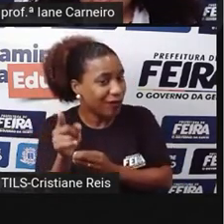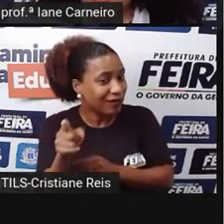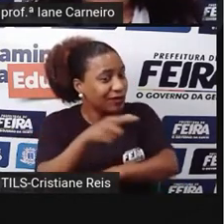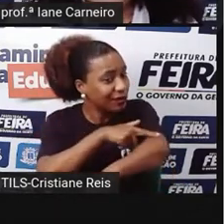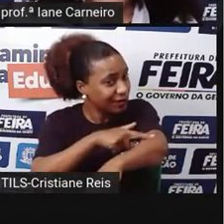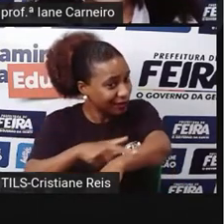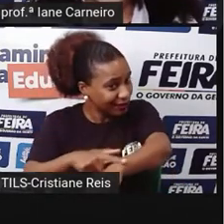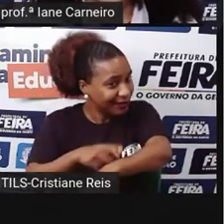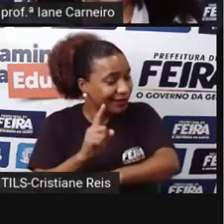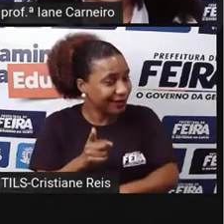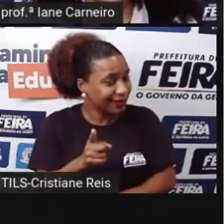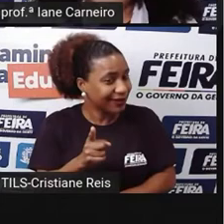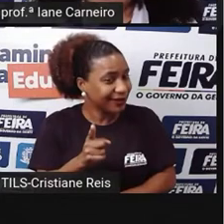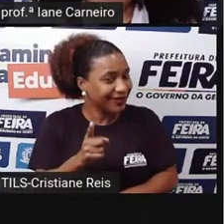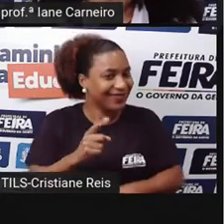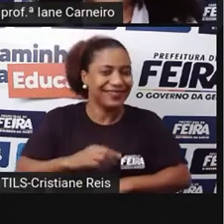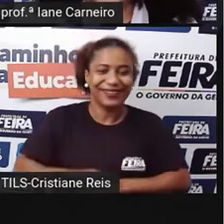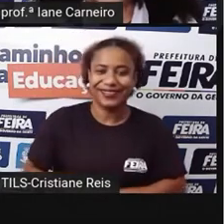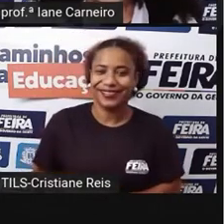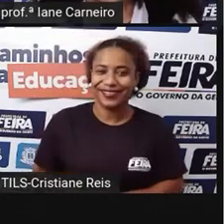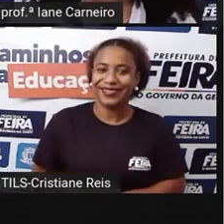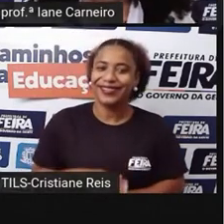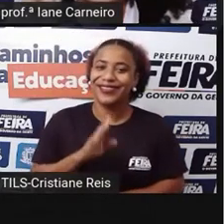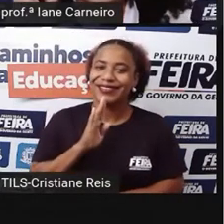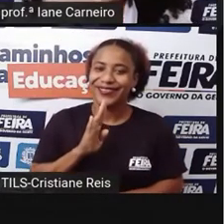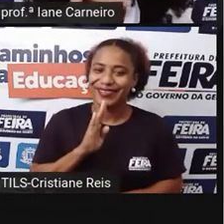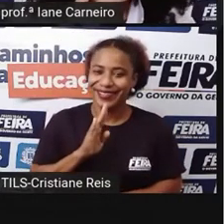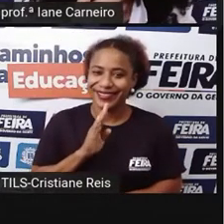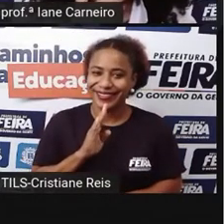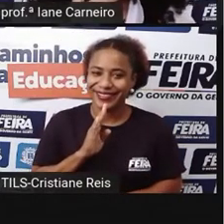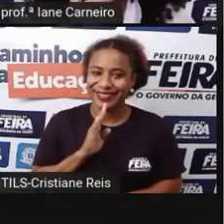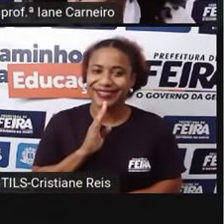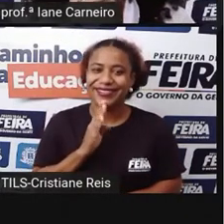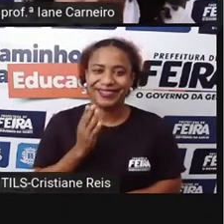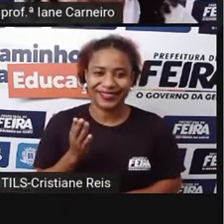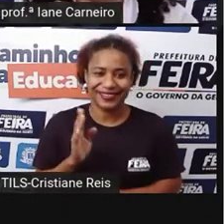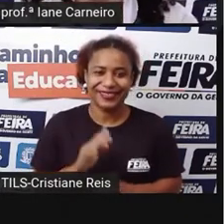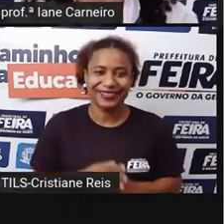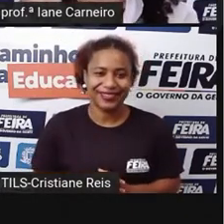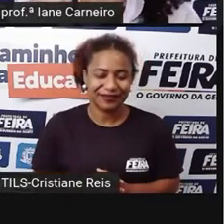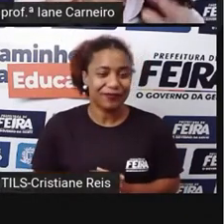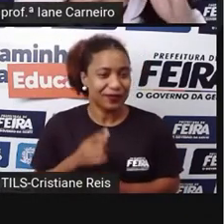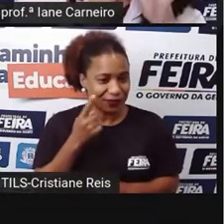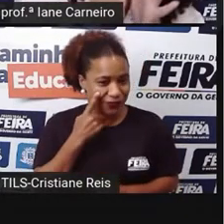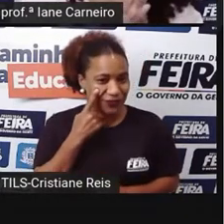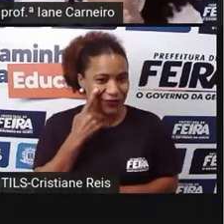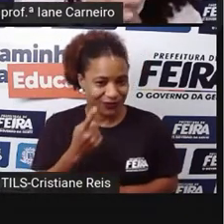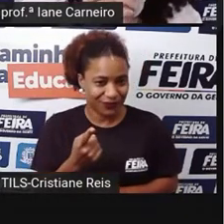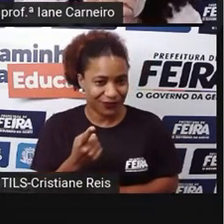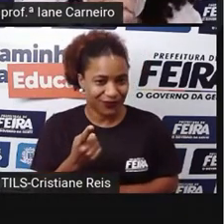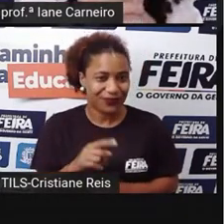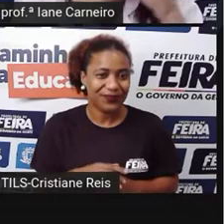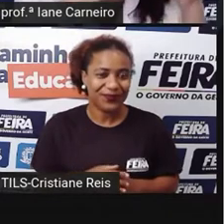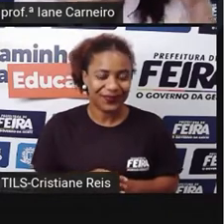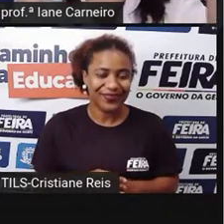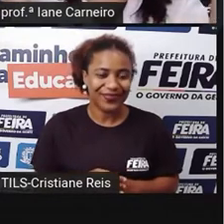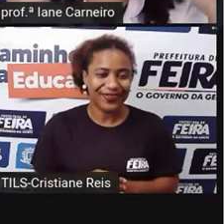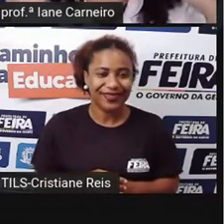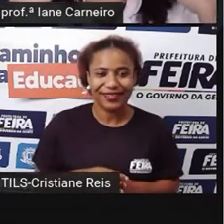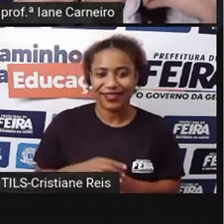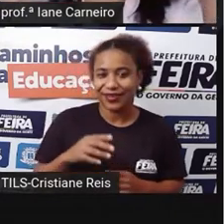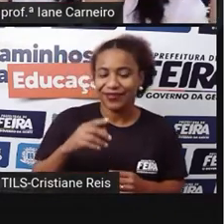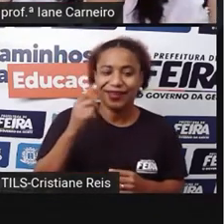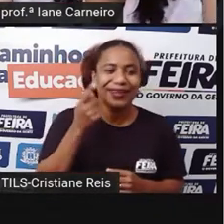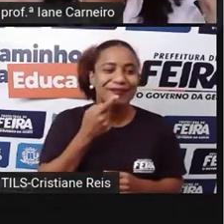vocês, se vocês conhecem esses dois personagens, né, que a gente vai apresentar aqui. Vocês viram que a Pró falou da Chapeuzinho